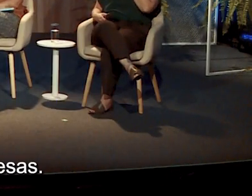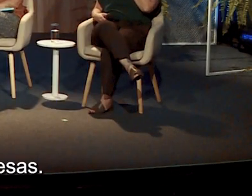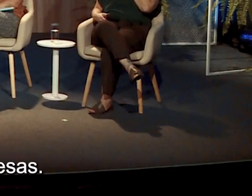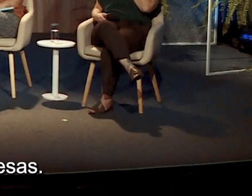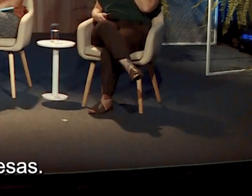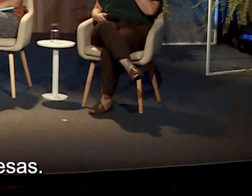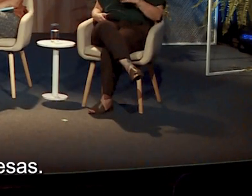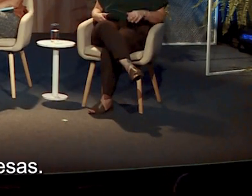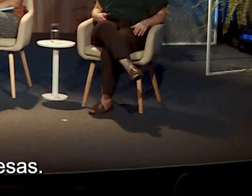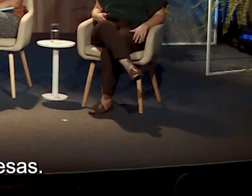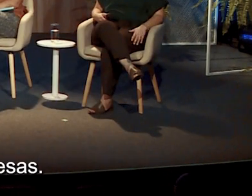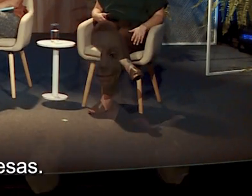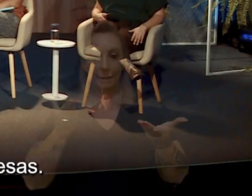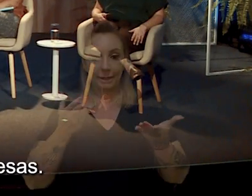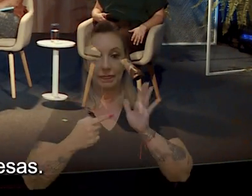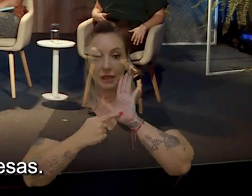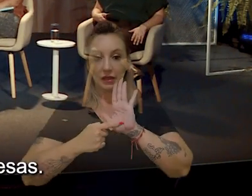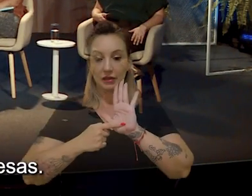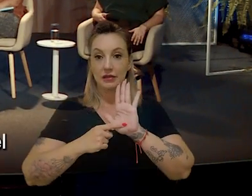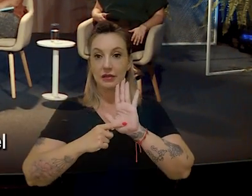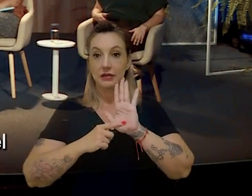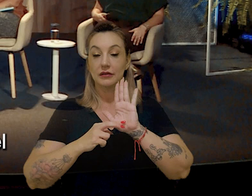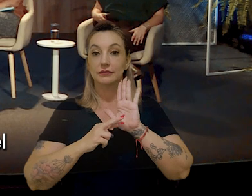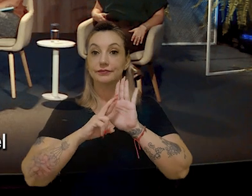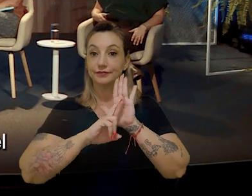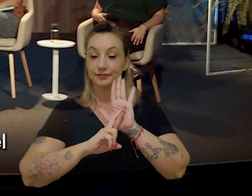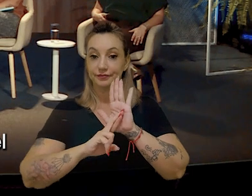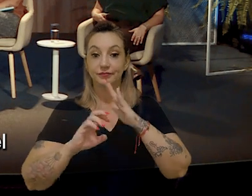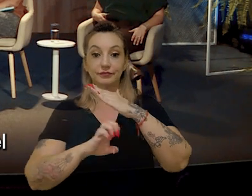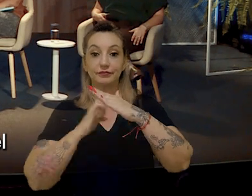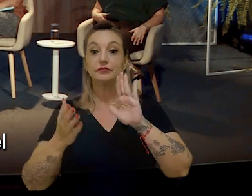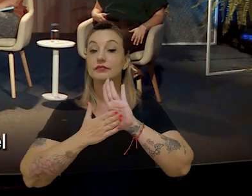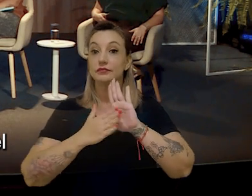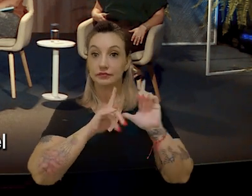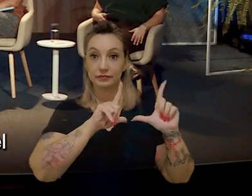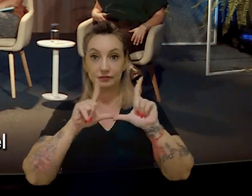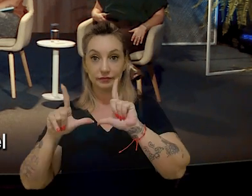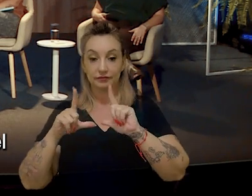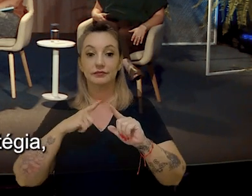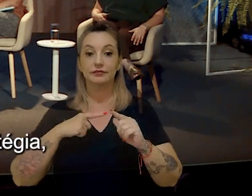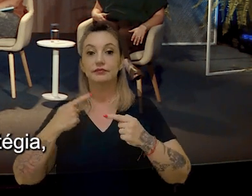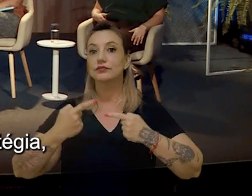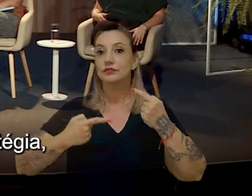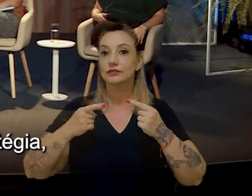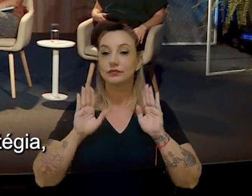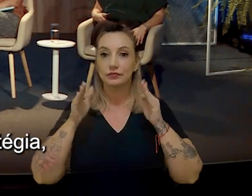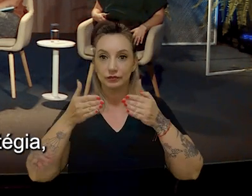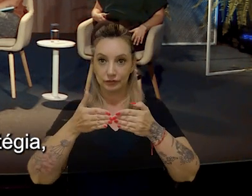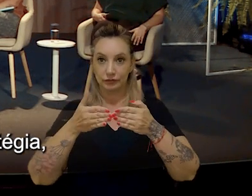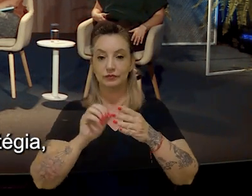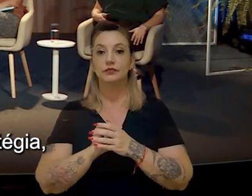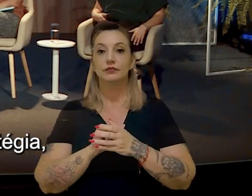Agora, com representantes das empresas, o nosso propósito aqui nesse painel é ter uma discussão voltada